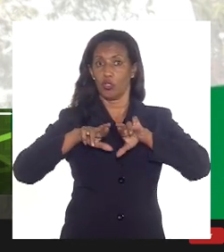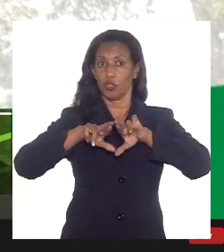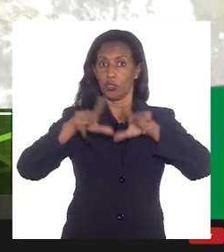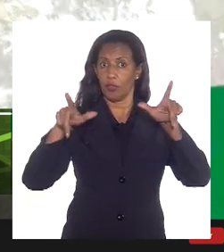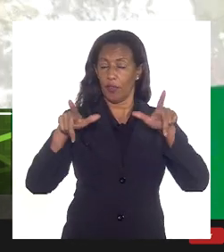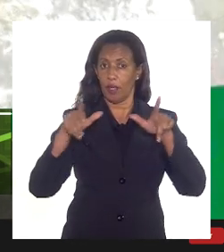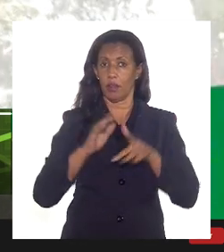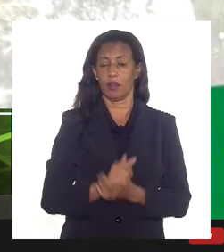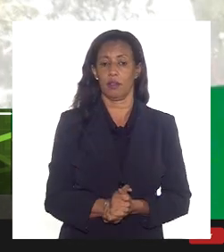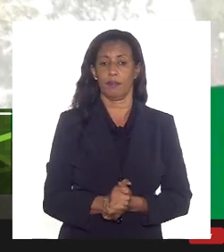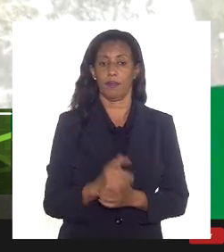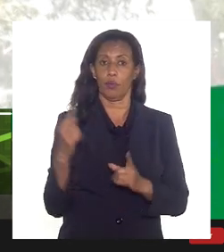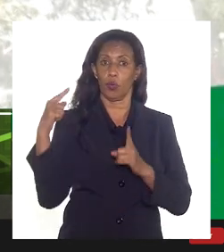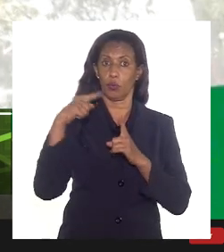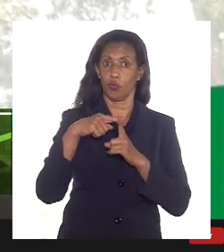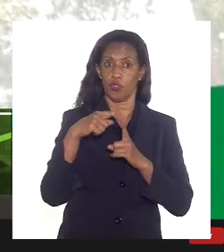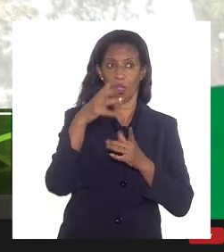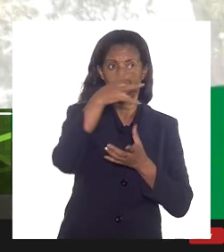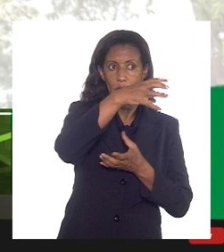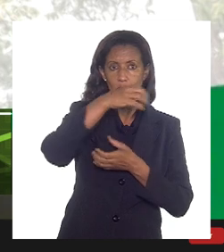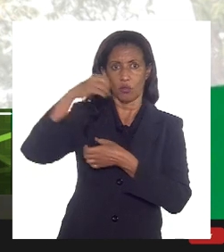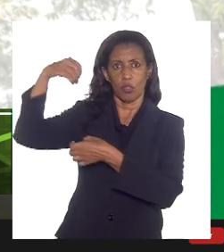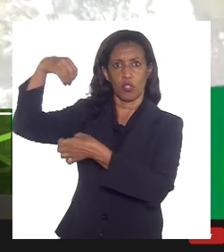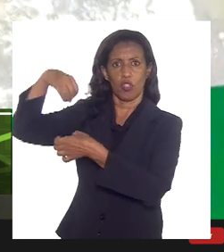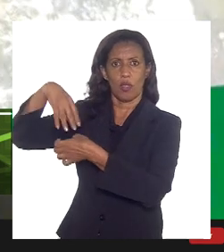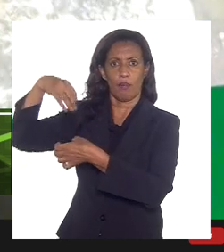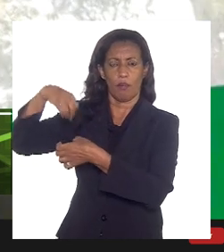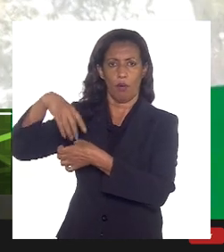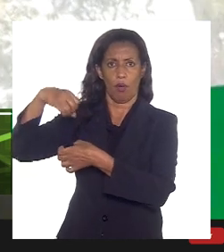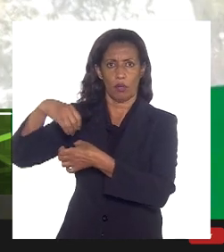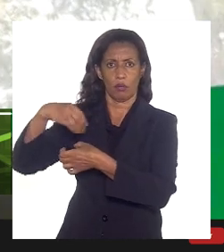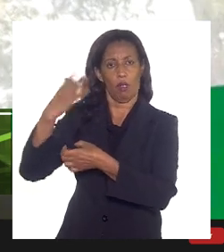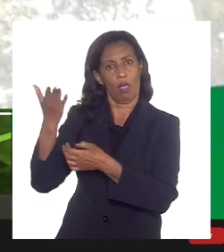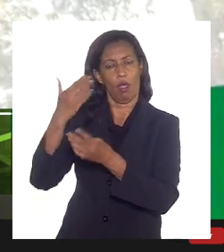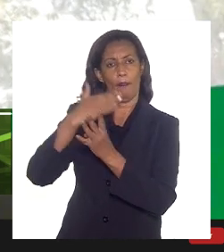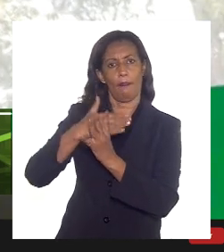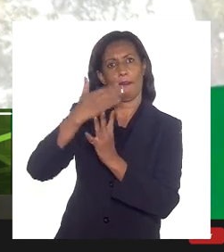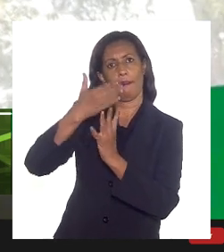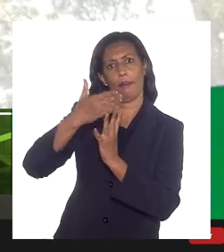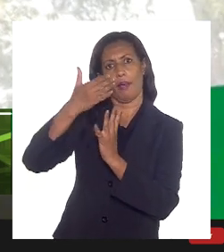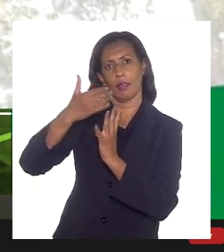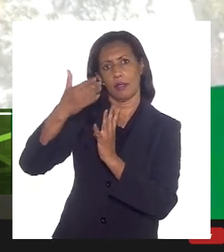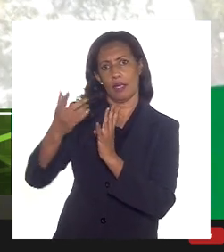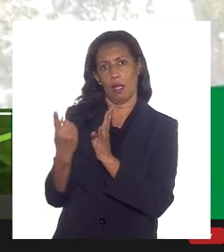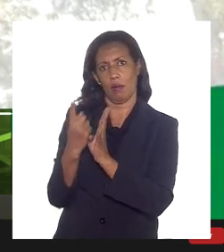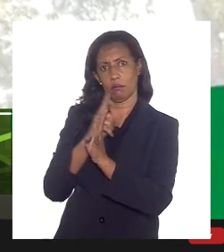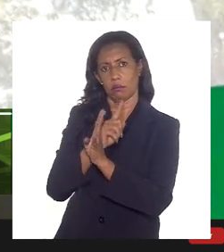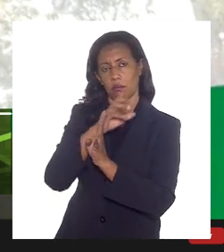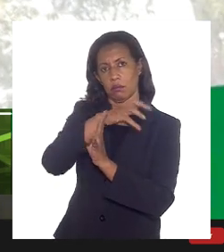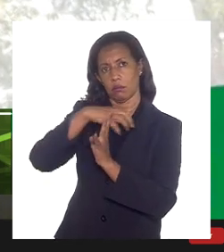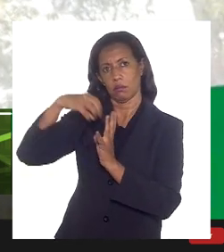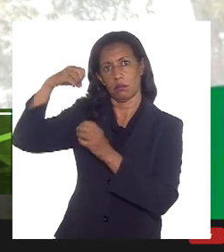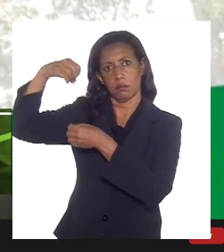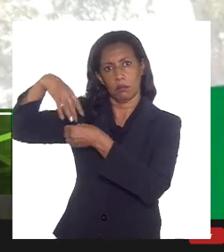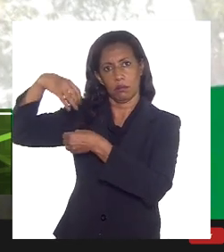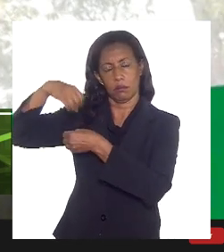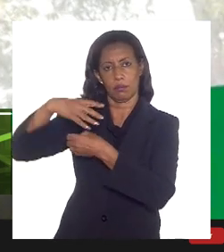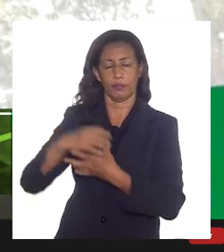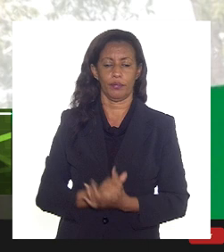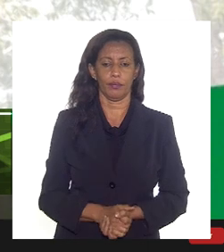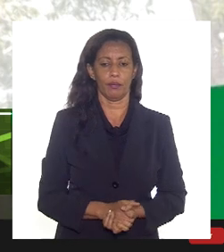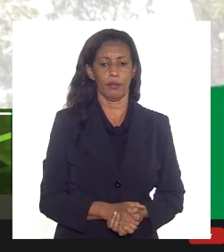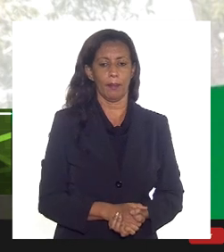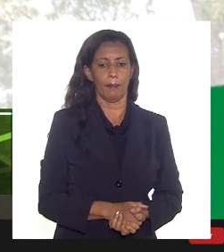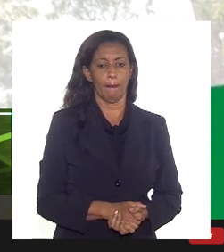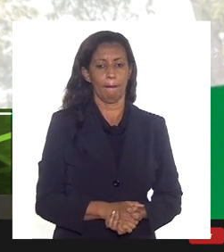de depósito, ok? Seria justamente a parcela controversa. Com relação à segunda